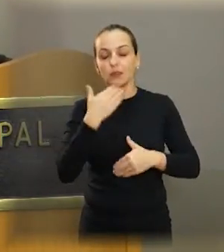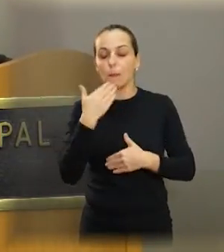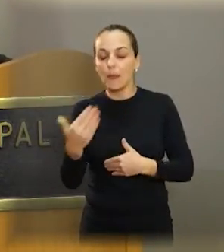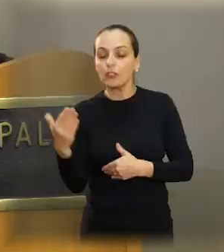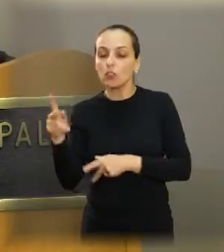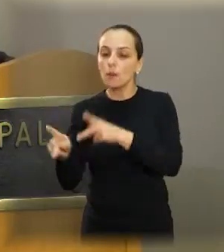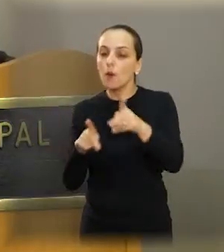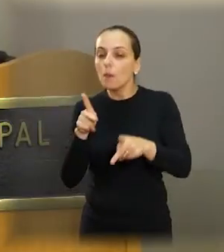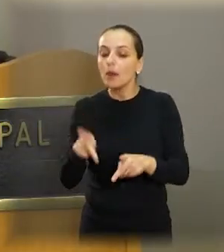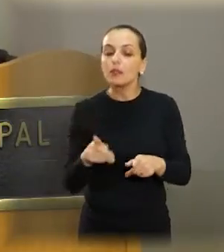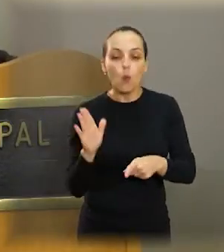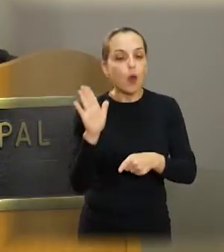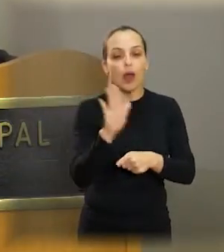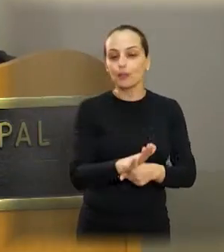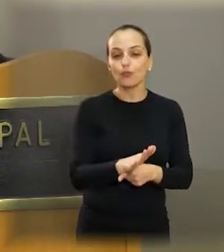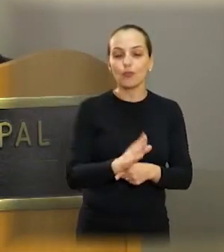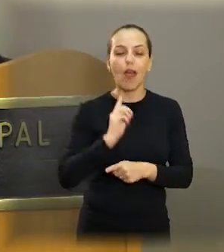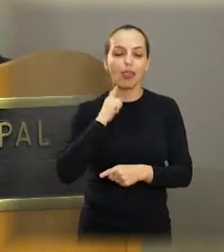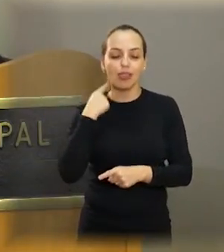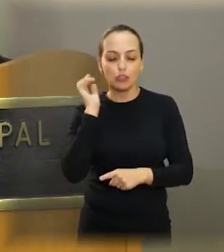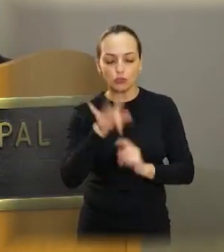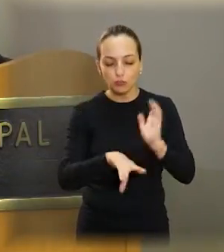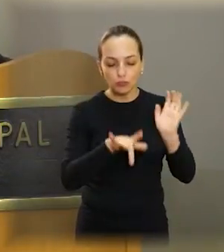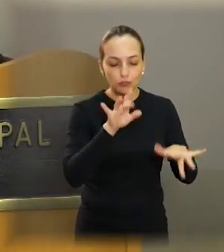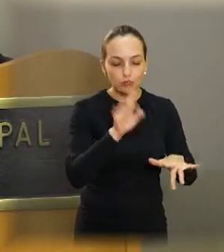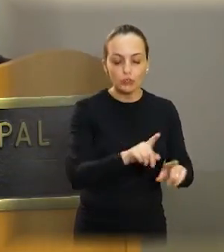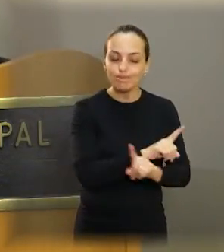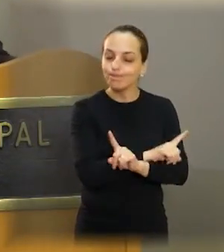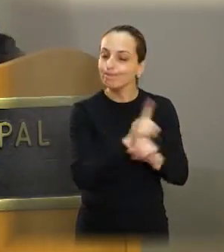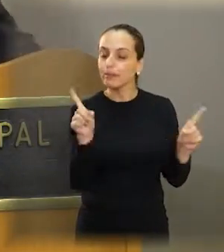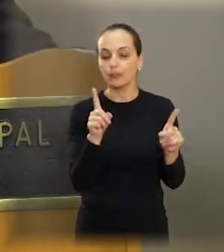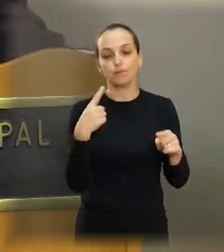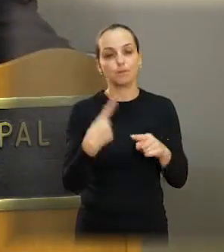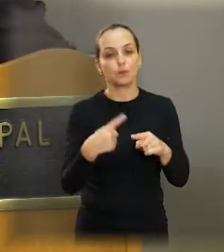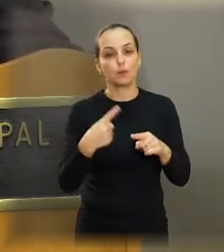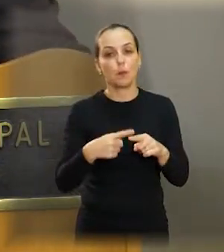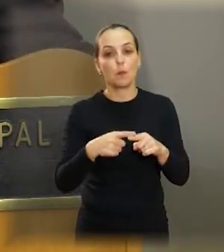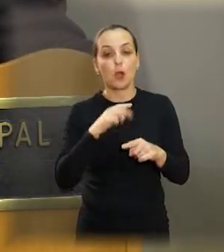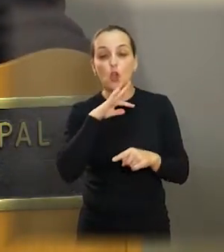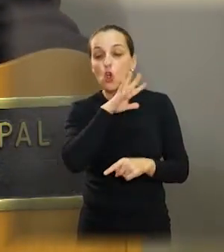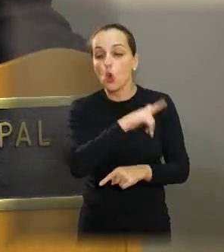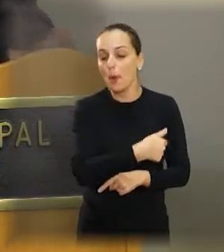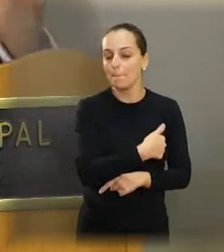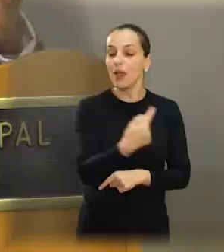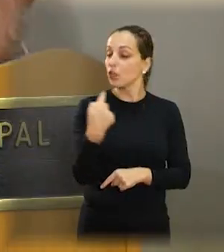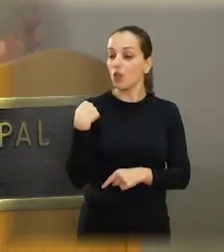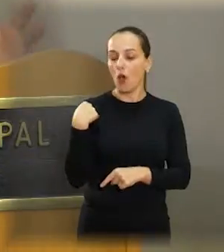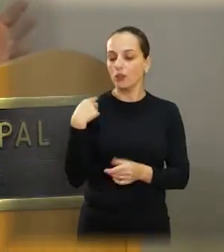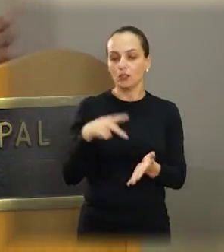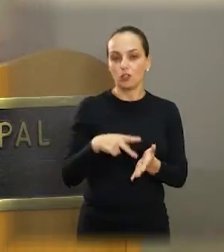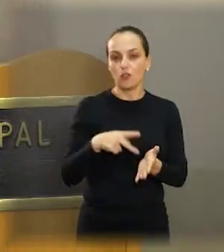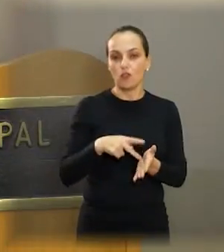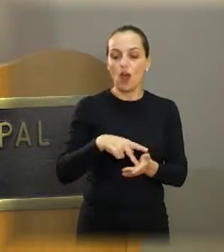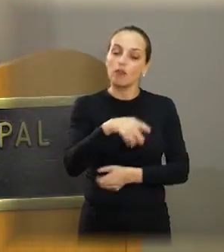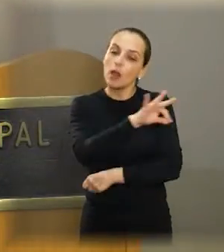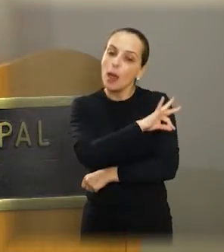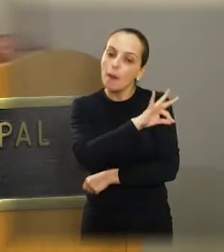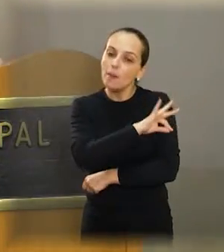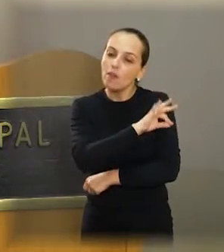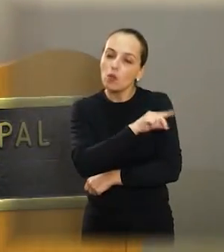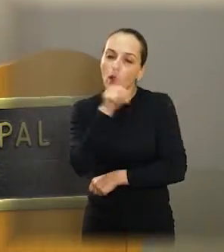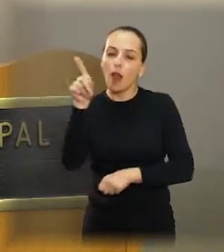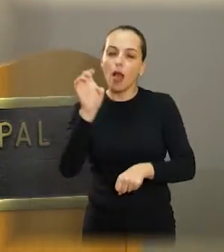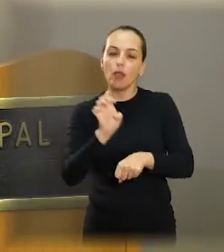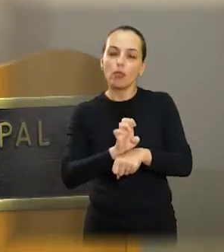não jogar lixo, porque é ruim para a gente mesmo. O que a prefeitura está, lá no Pai do São